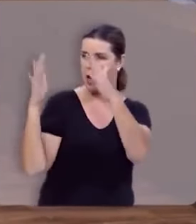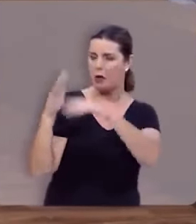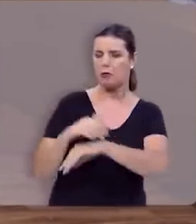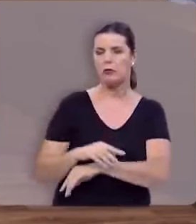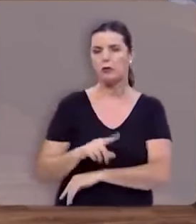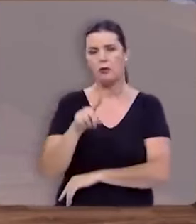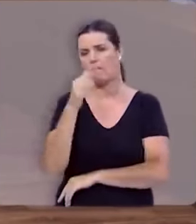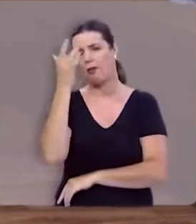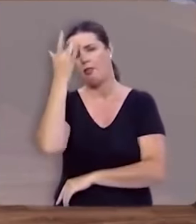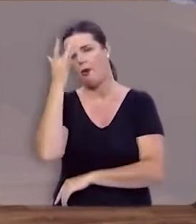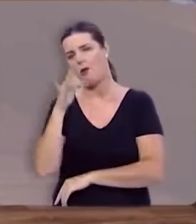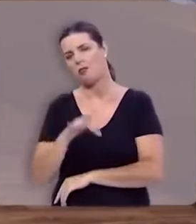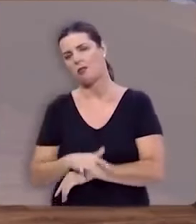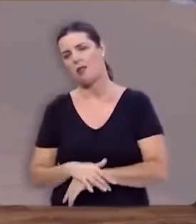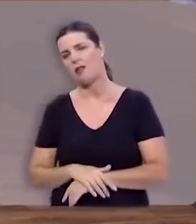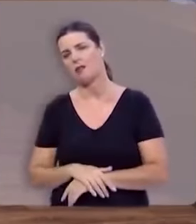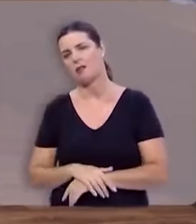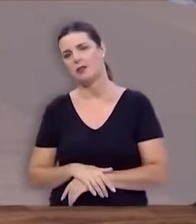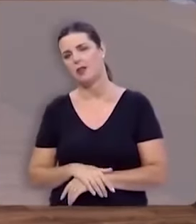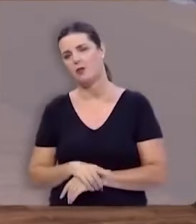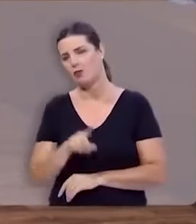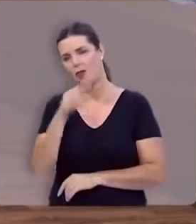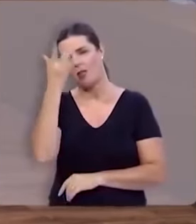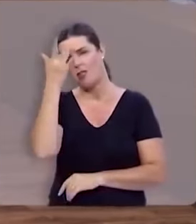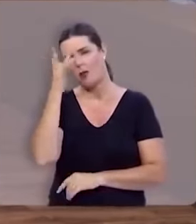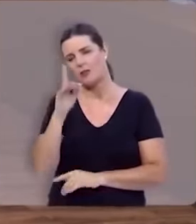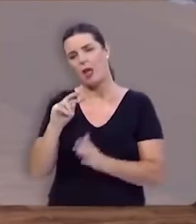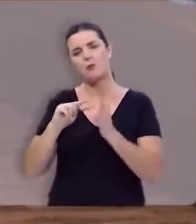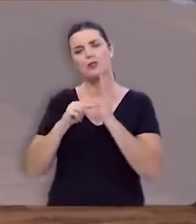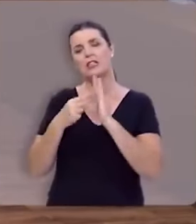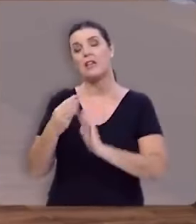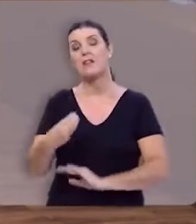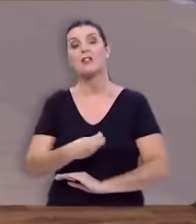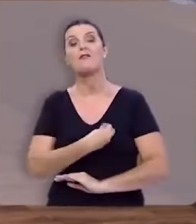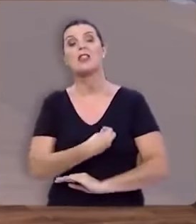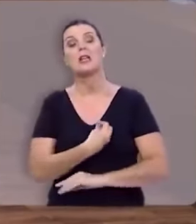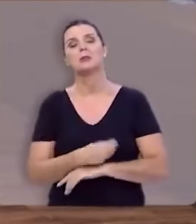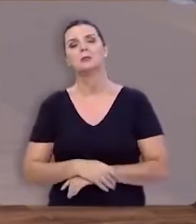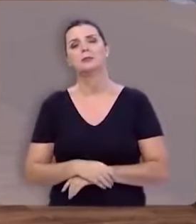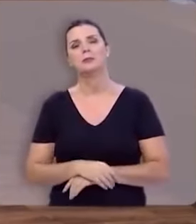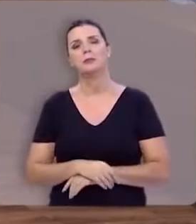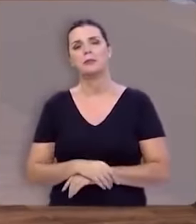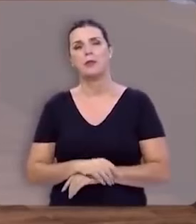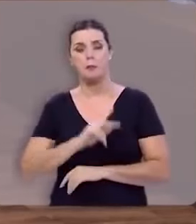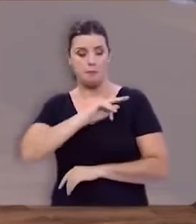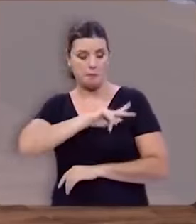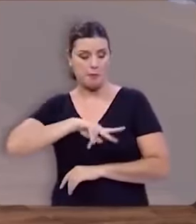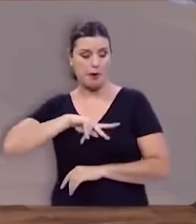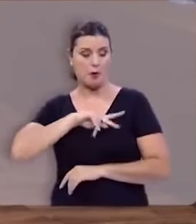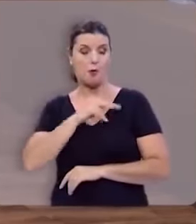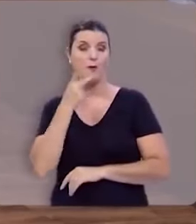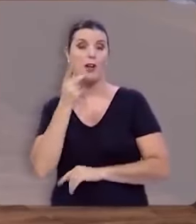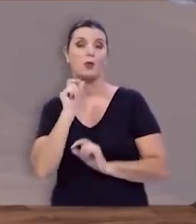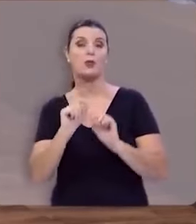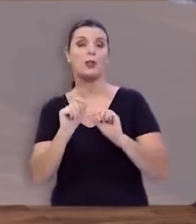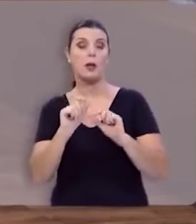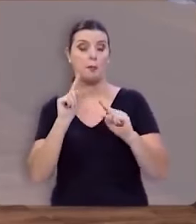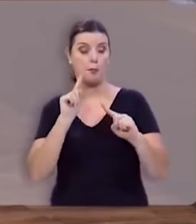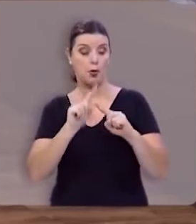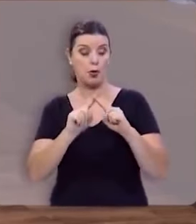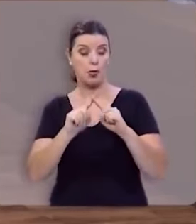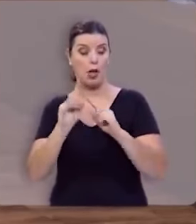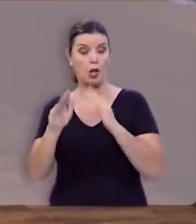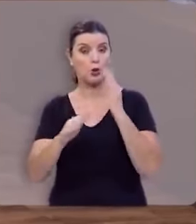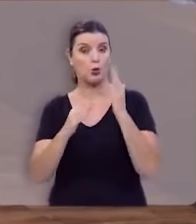você não entendeu a essência da vida o apóstolo Paulo resumiu isso assim porque